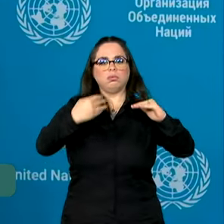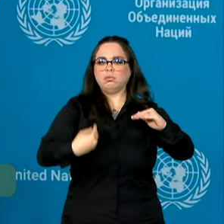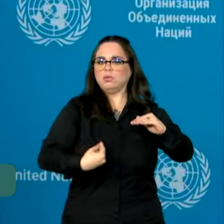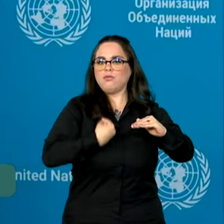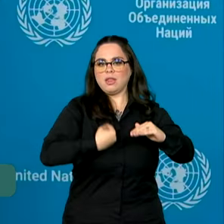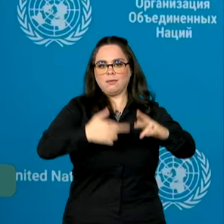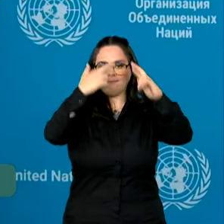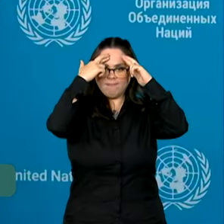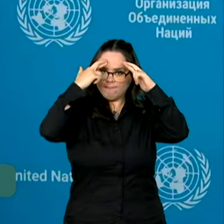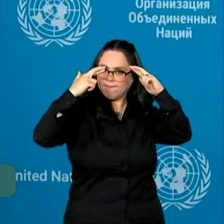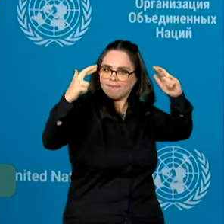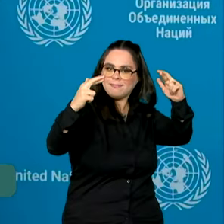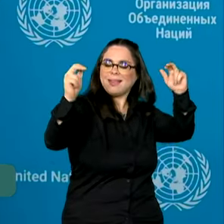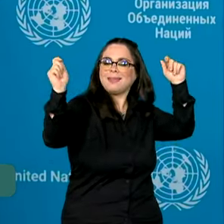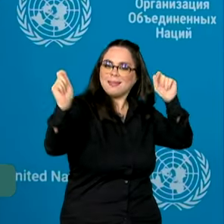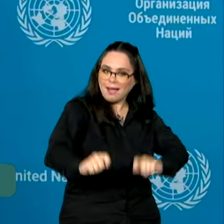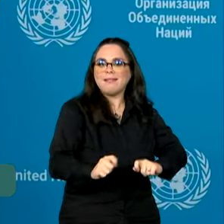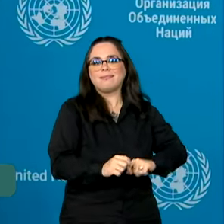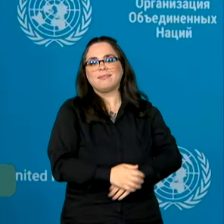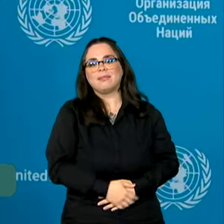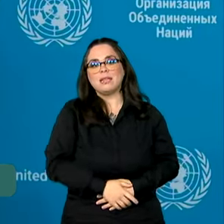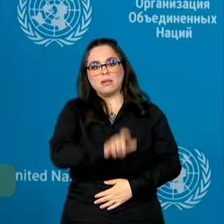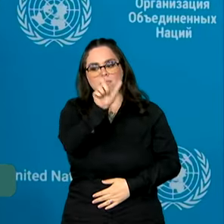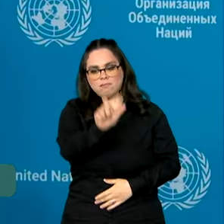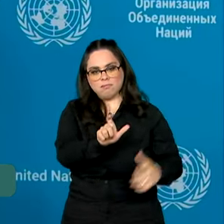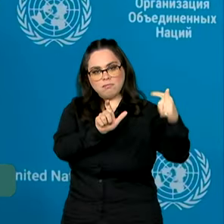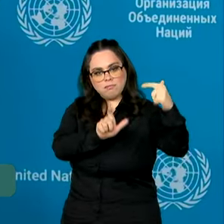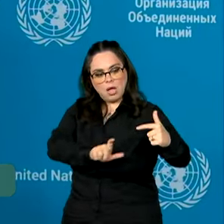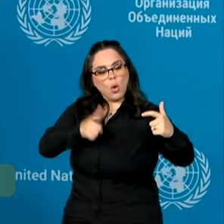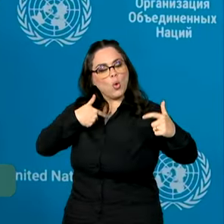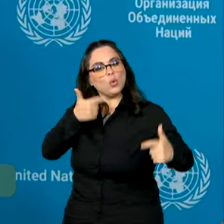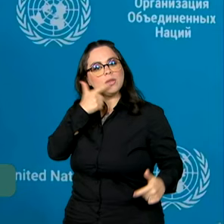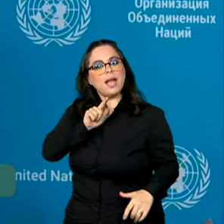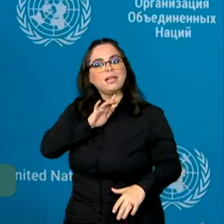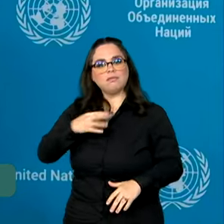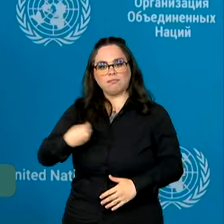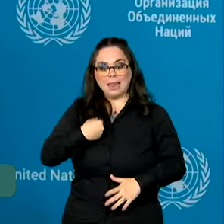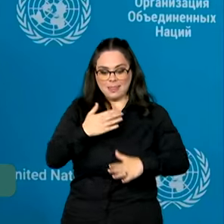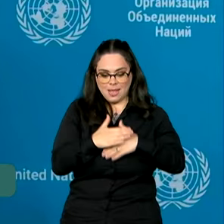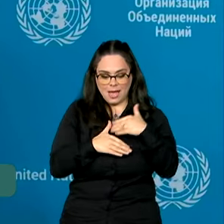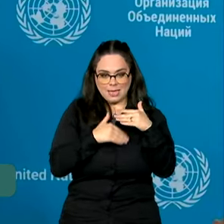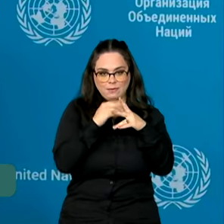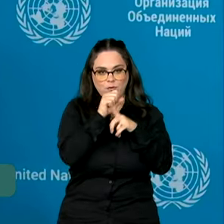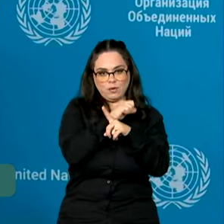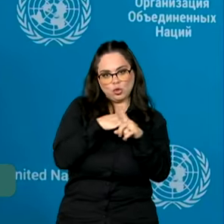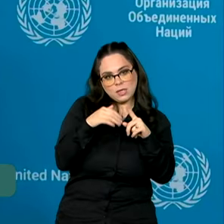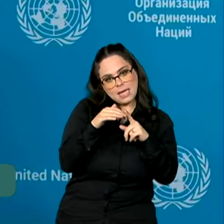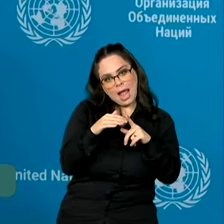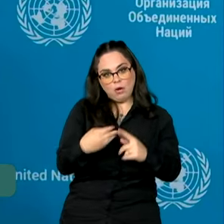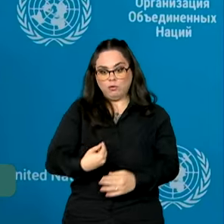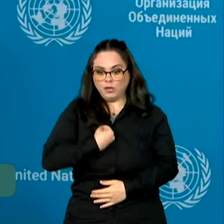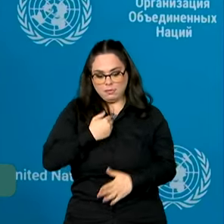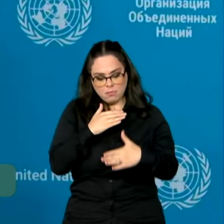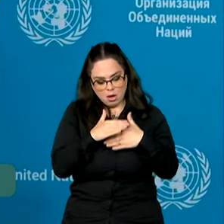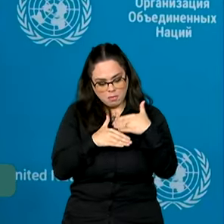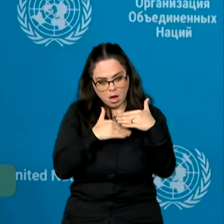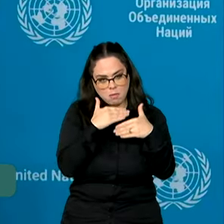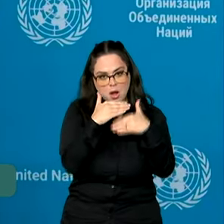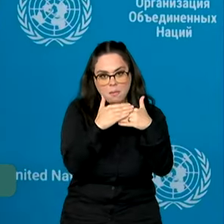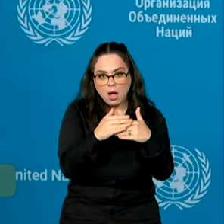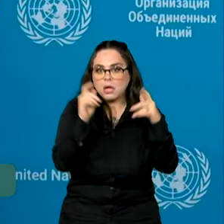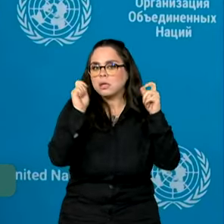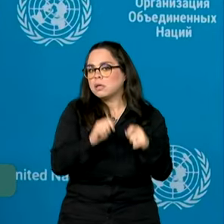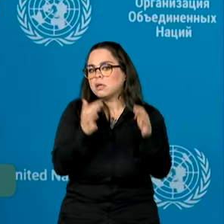seja respeitável. Ou seja, quando as pessoas conseguem subir um degrau na escala social, a gente precisa